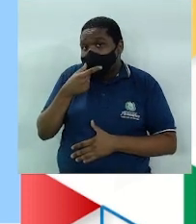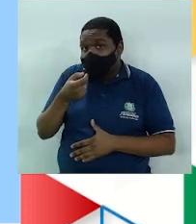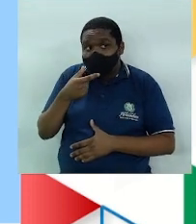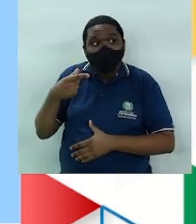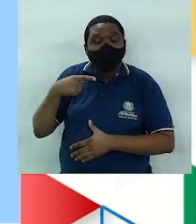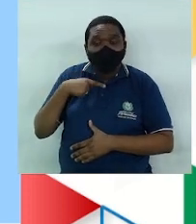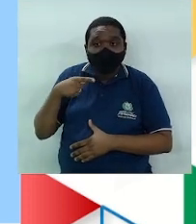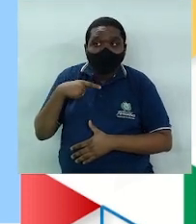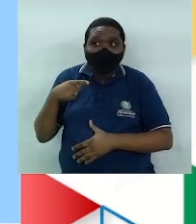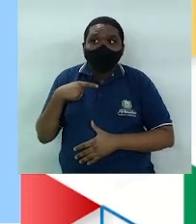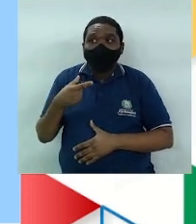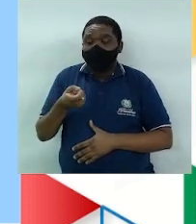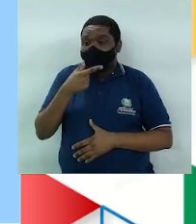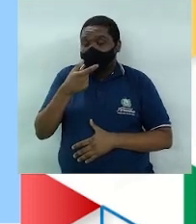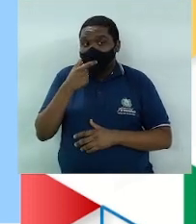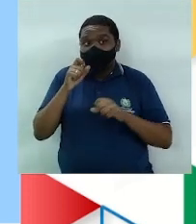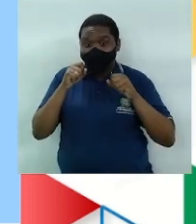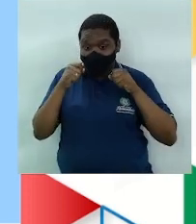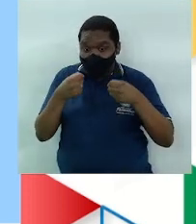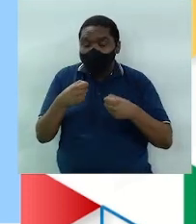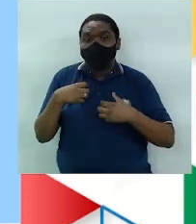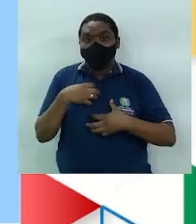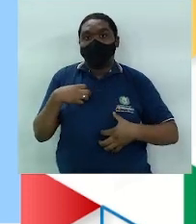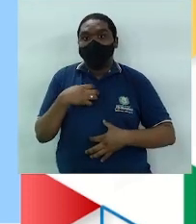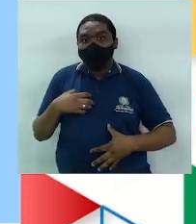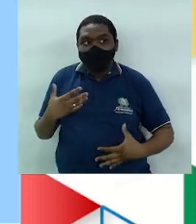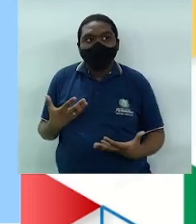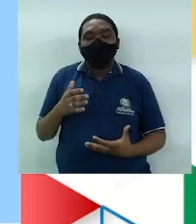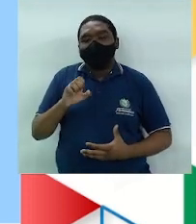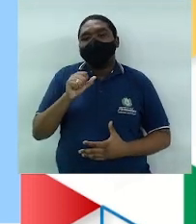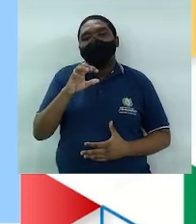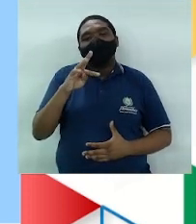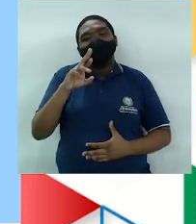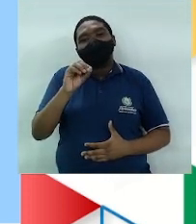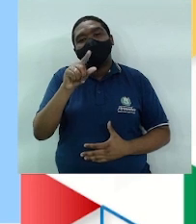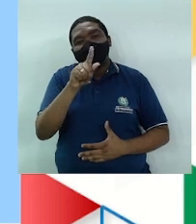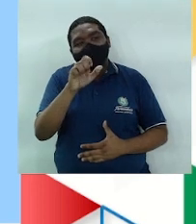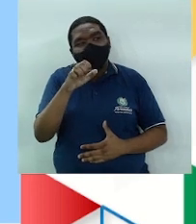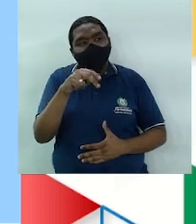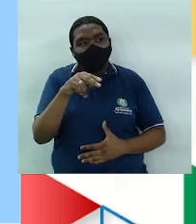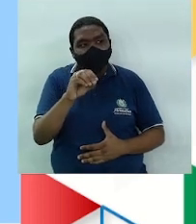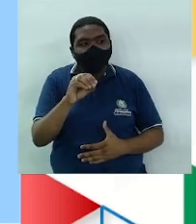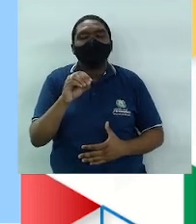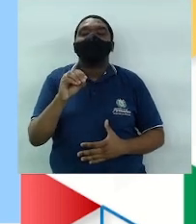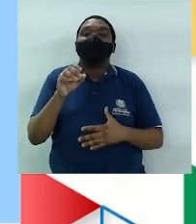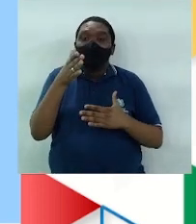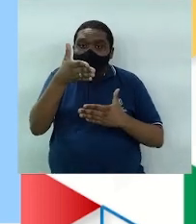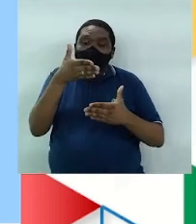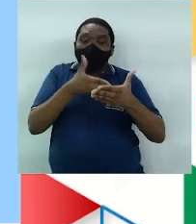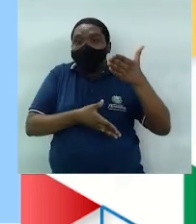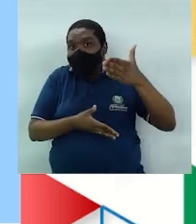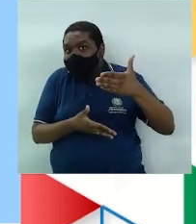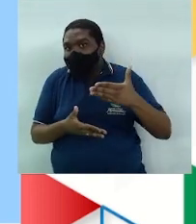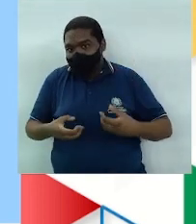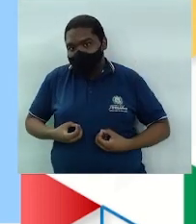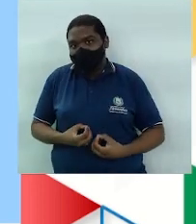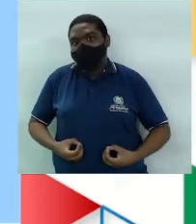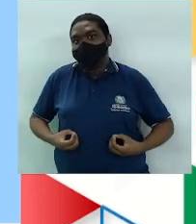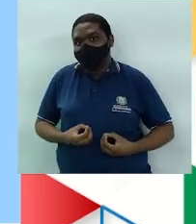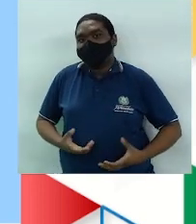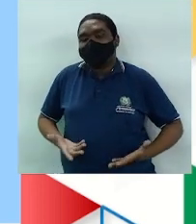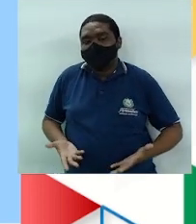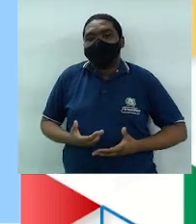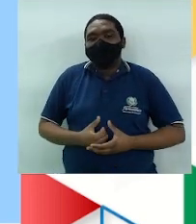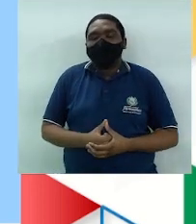constituídos por doses fortes de hormônios, estrógenos e progesterona, que impedem a ovulação, a